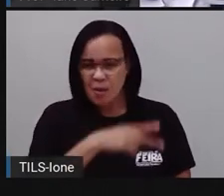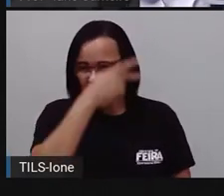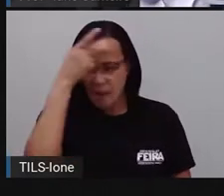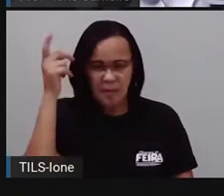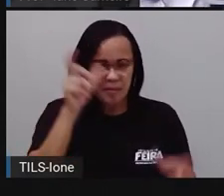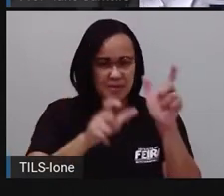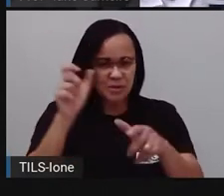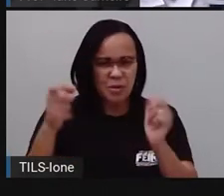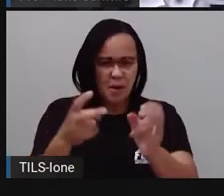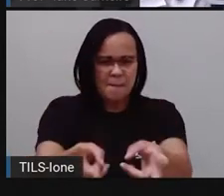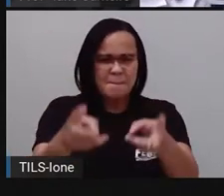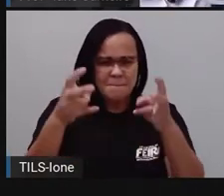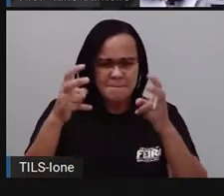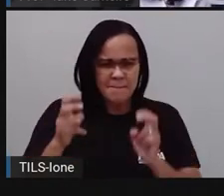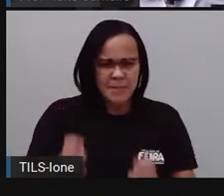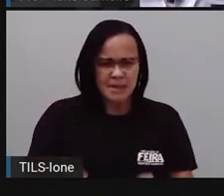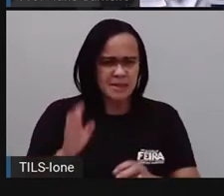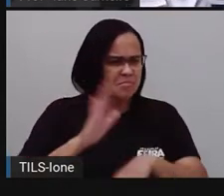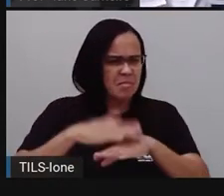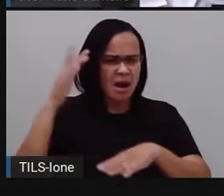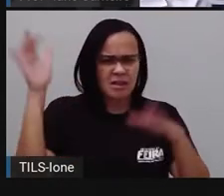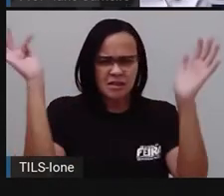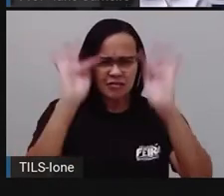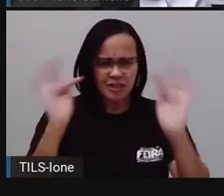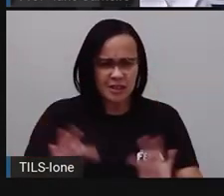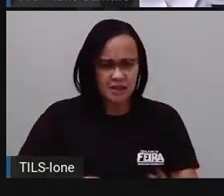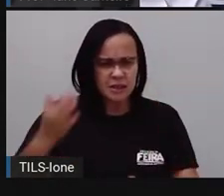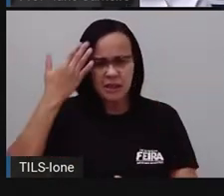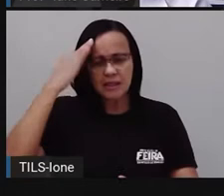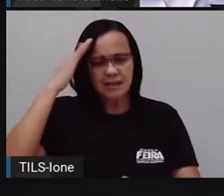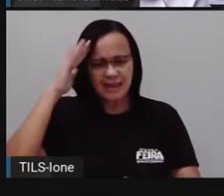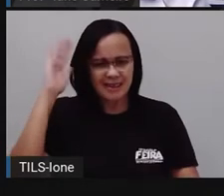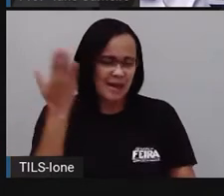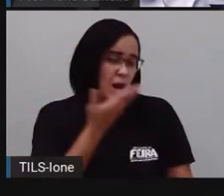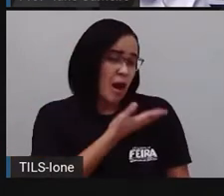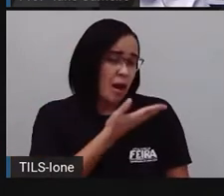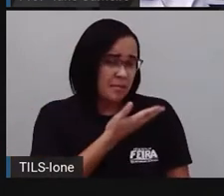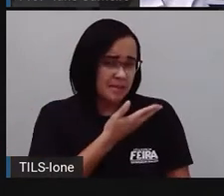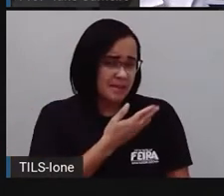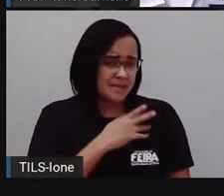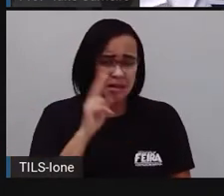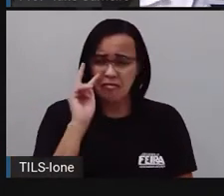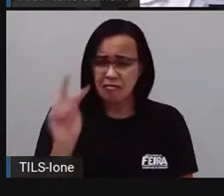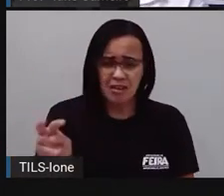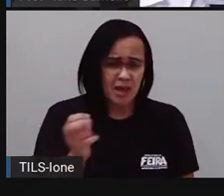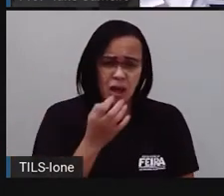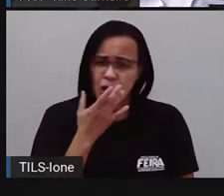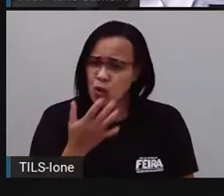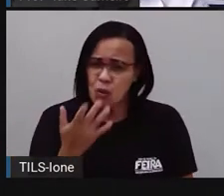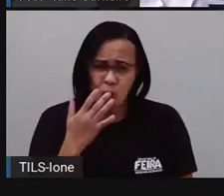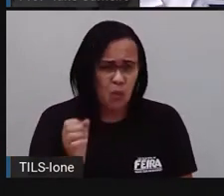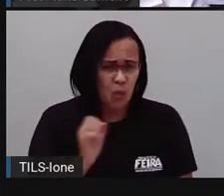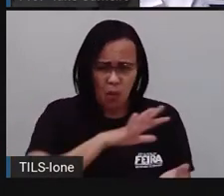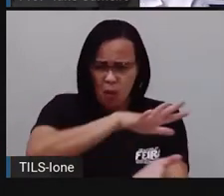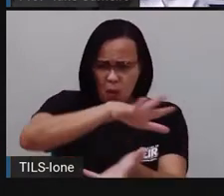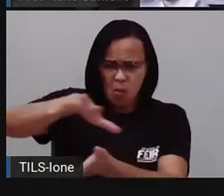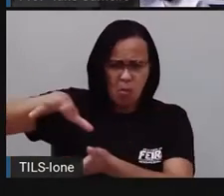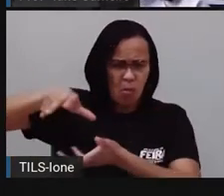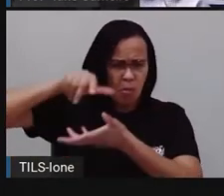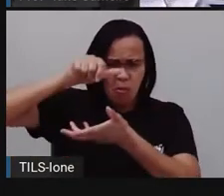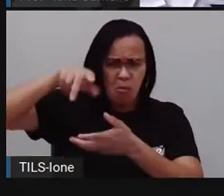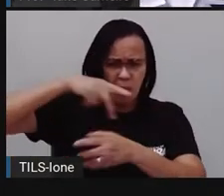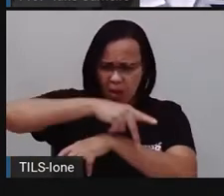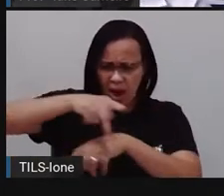é mais feliz quem compreende, que a amizade não vê cor nem continente, e o